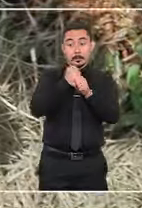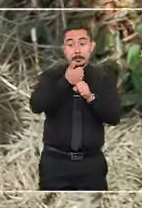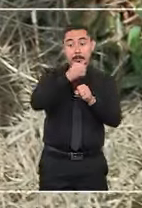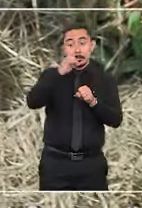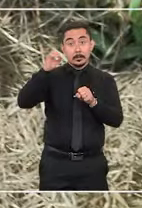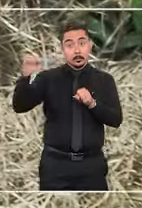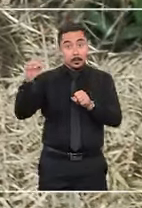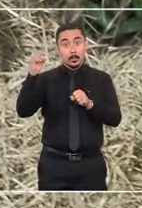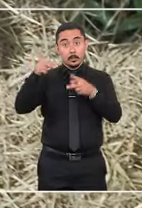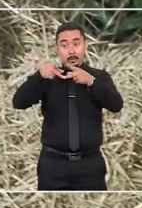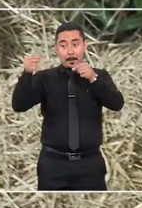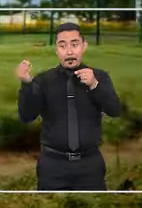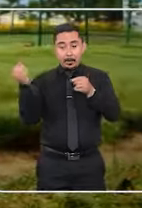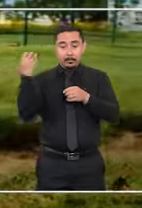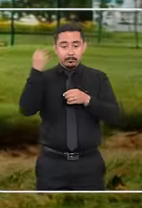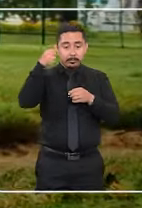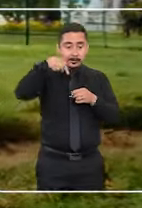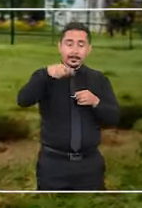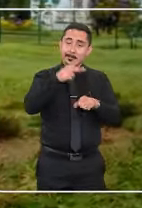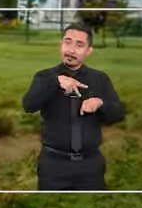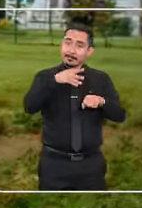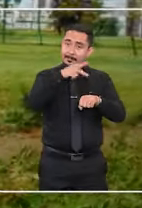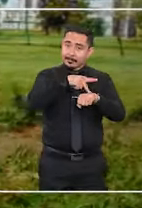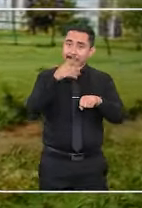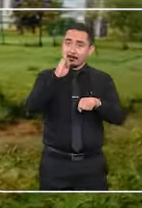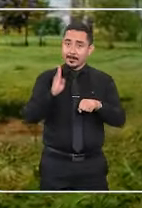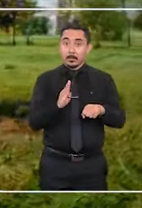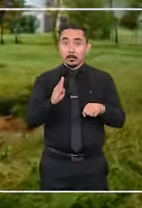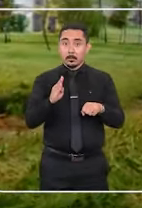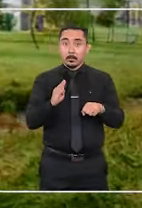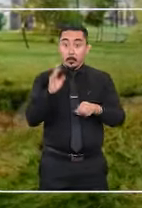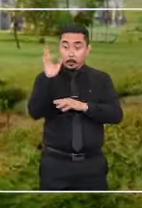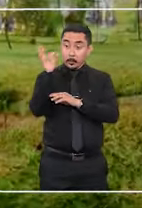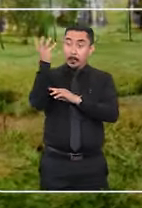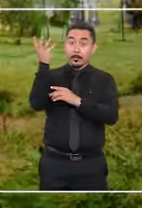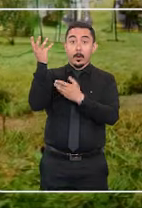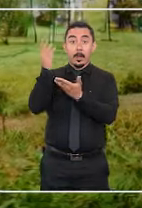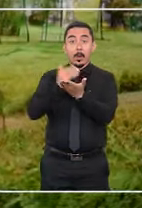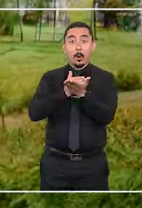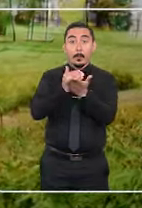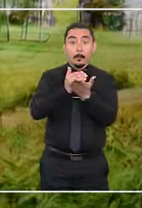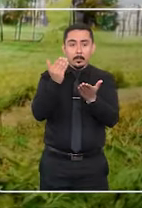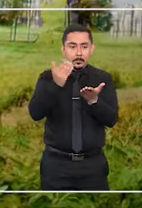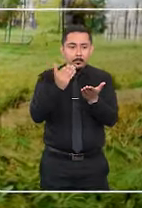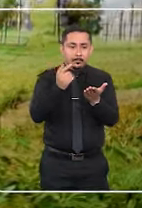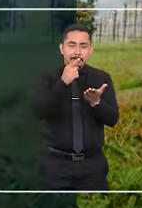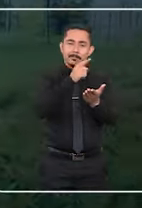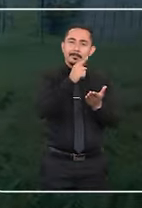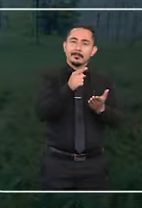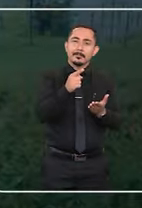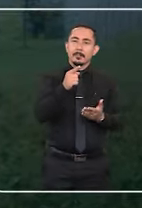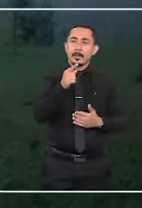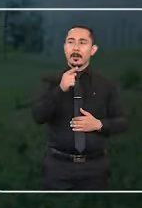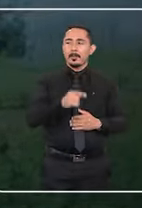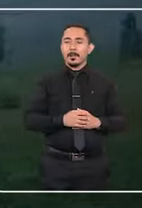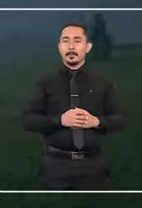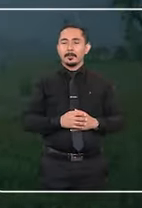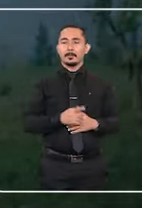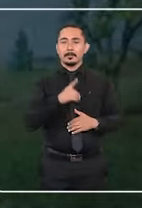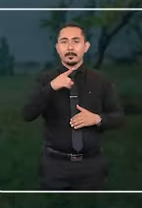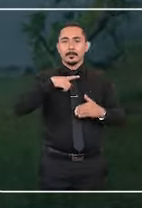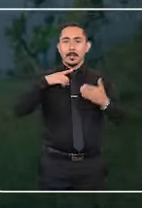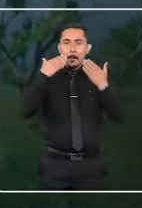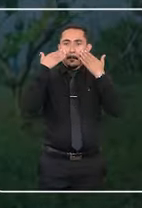Brasil. Para os japoneses, a árvore, que normalmente floresce no início da primavera, representa beleza